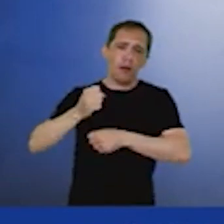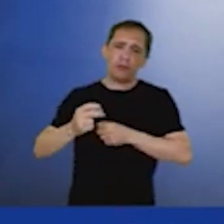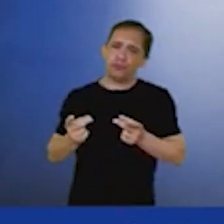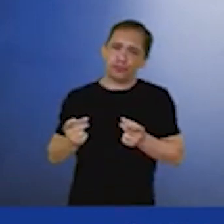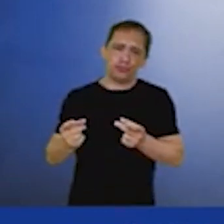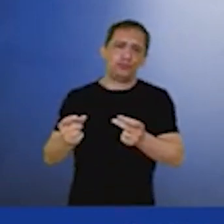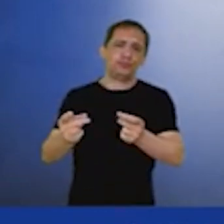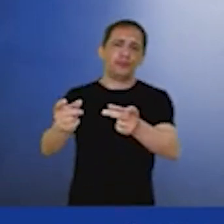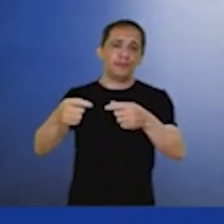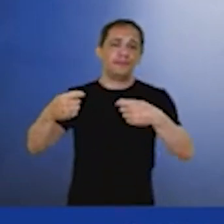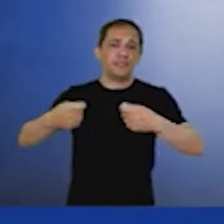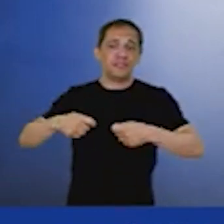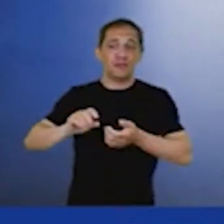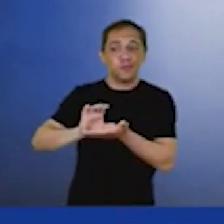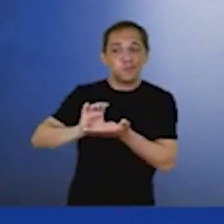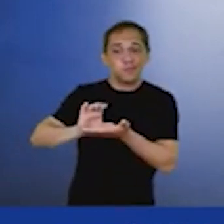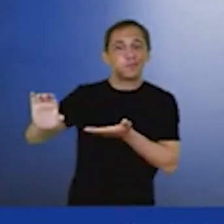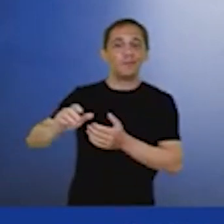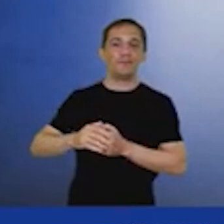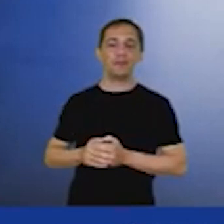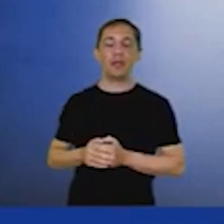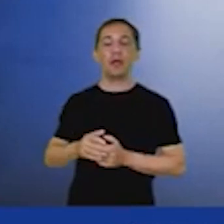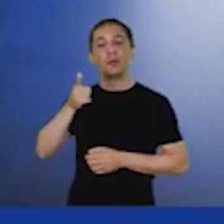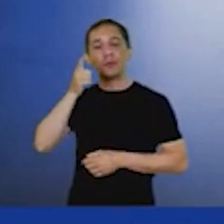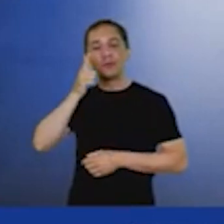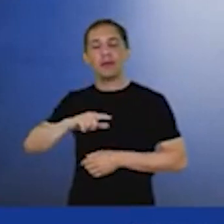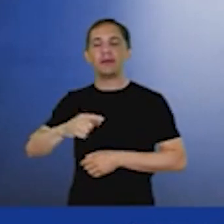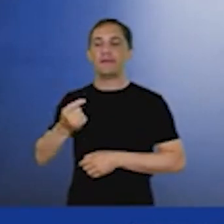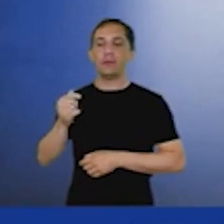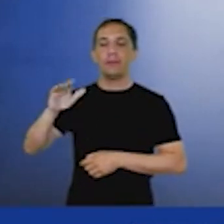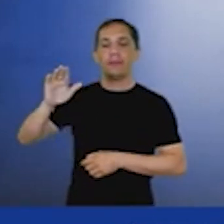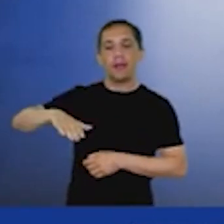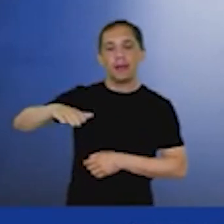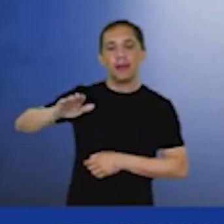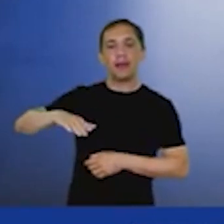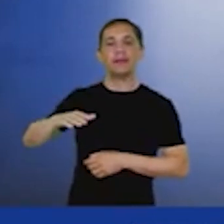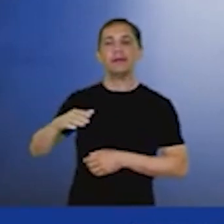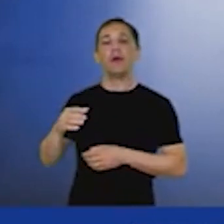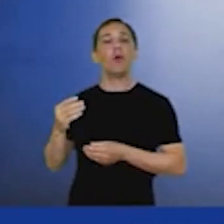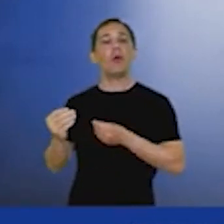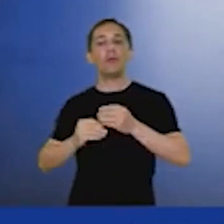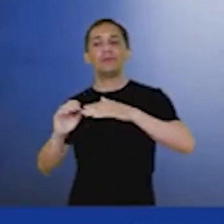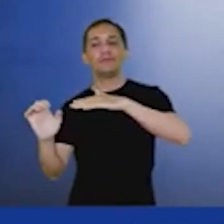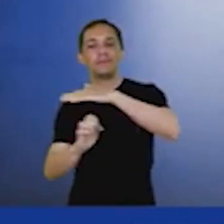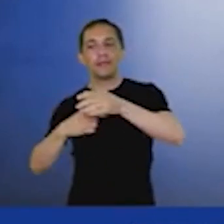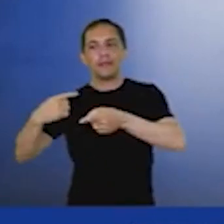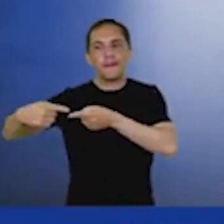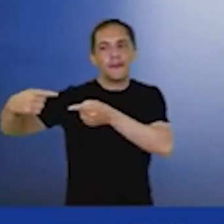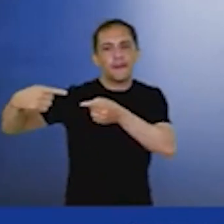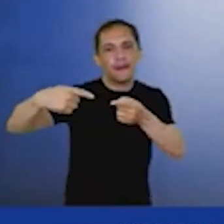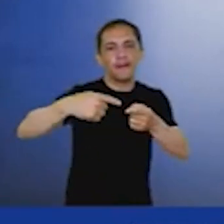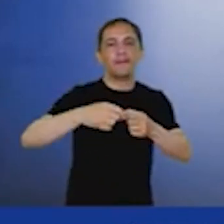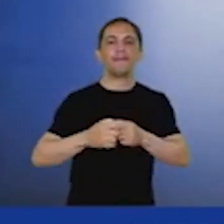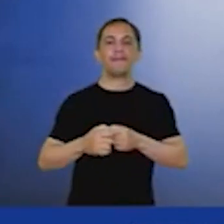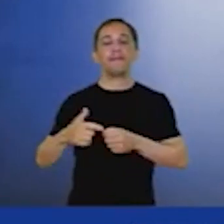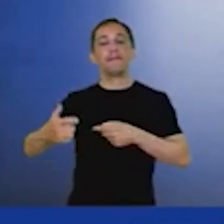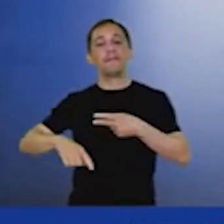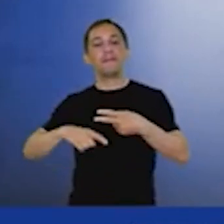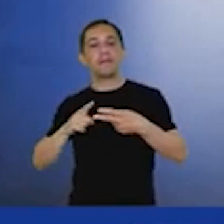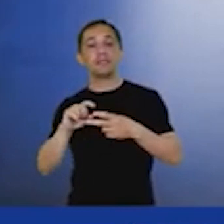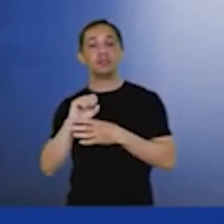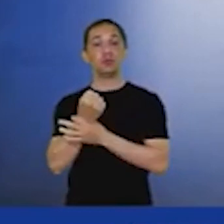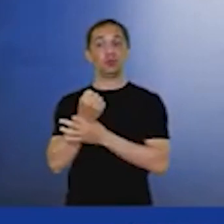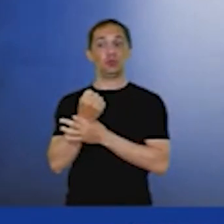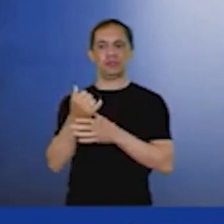que a gente tenha energia barata, tenha competição, para que a gente tenha segurança energética, tenha o investimento. E a gente